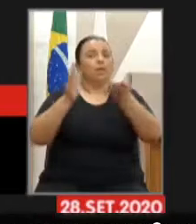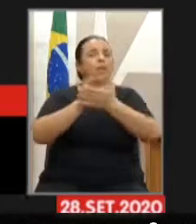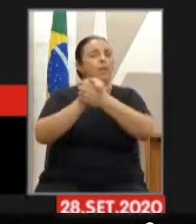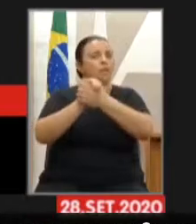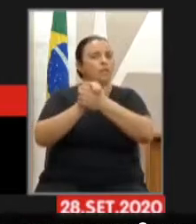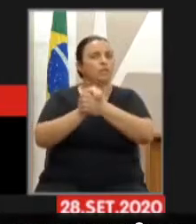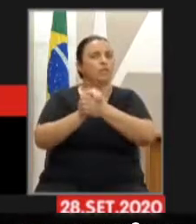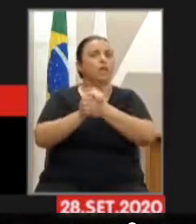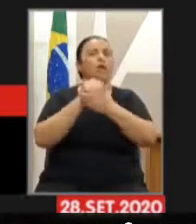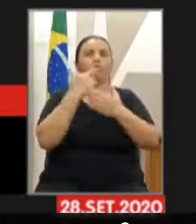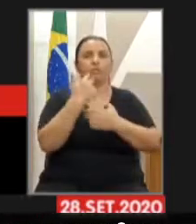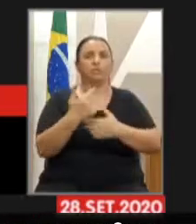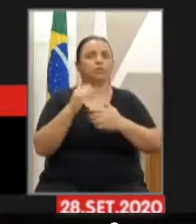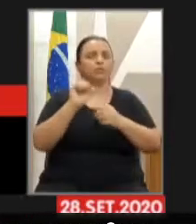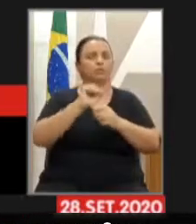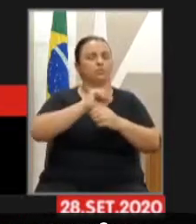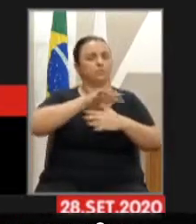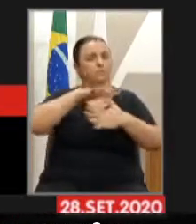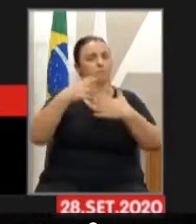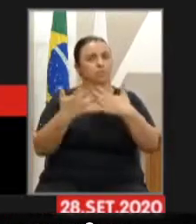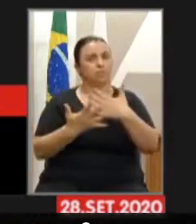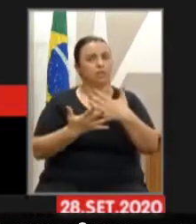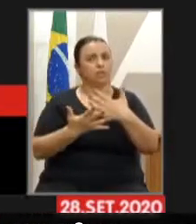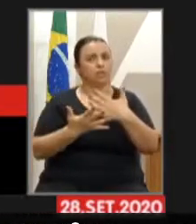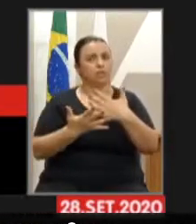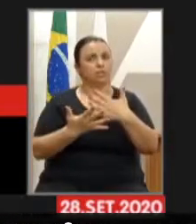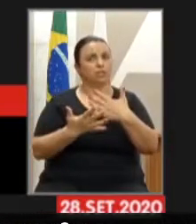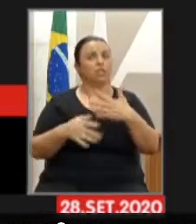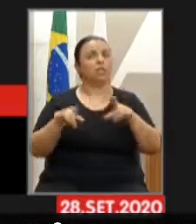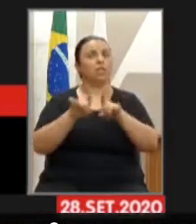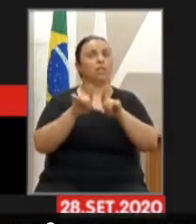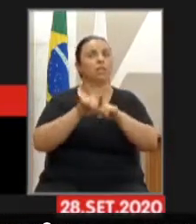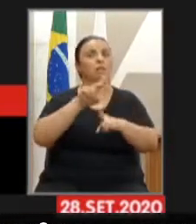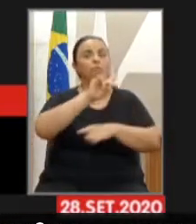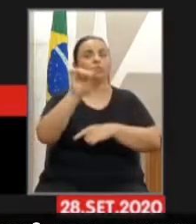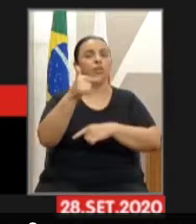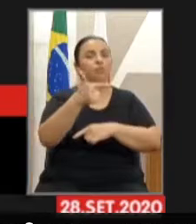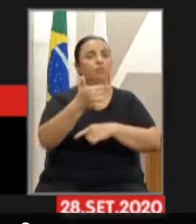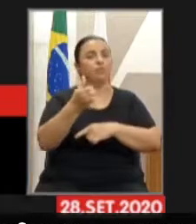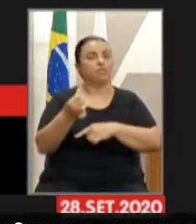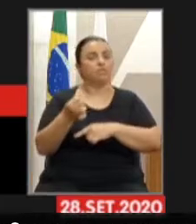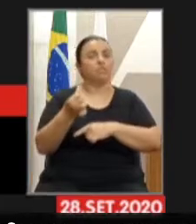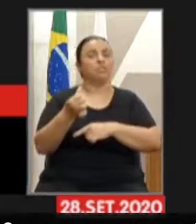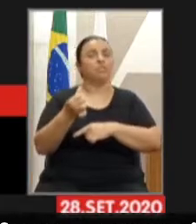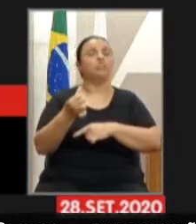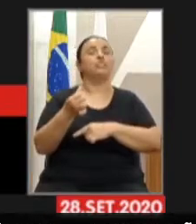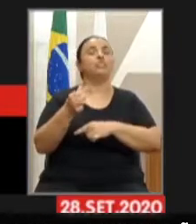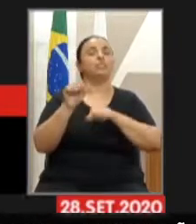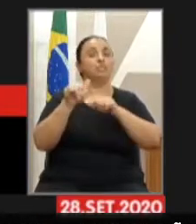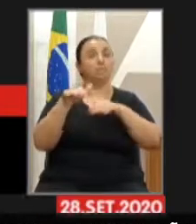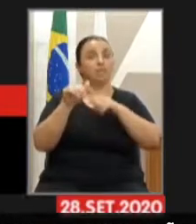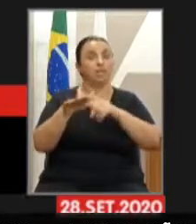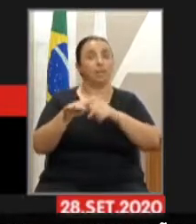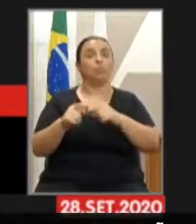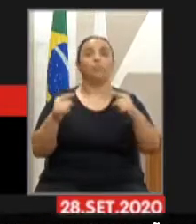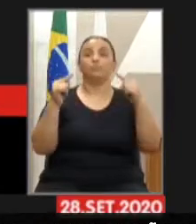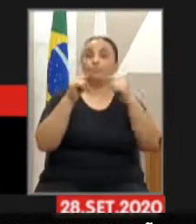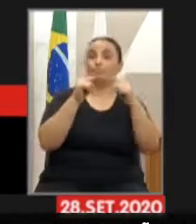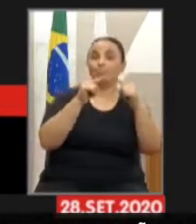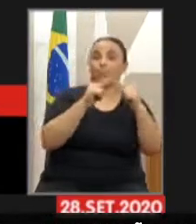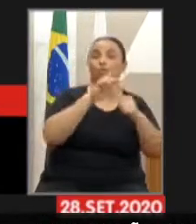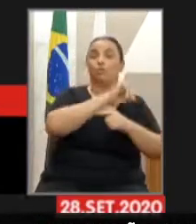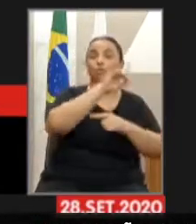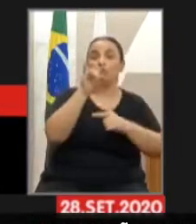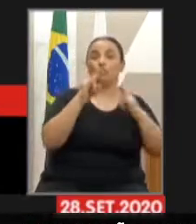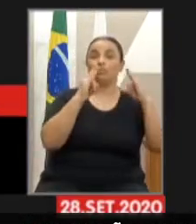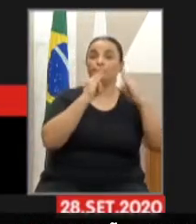de setembro, que ocorreu no último sábado. E coincide também com o aniversário do Instituto Nacional de Educação dos Surdos, INES,